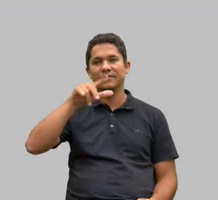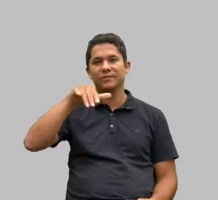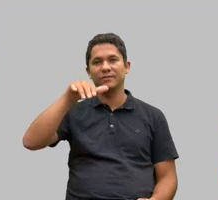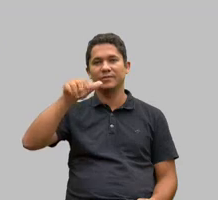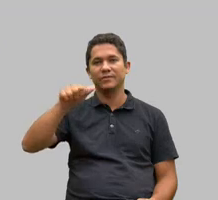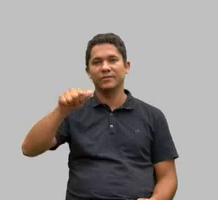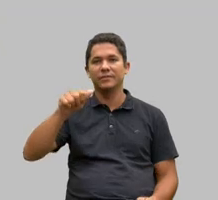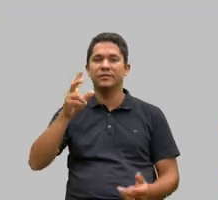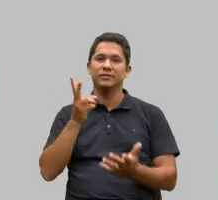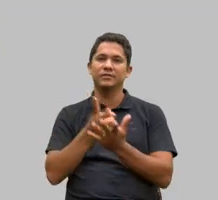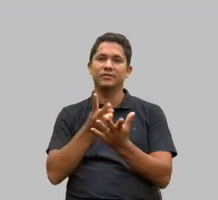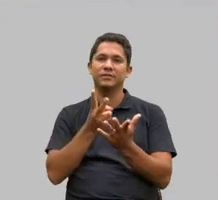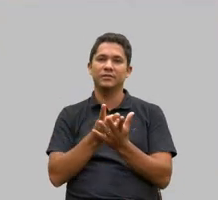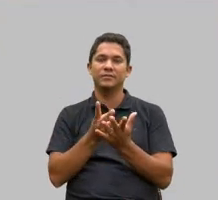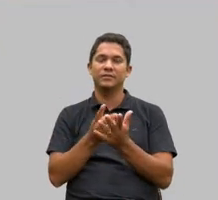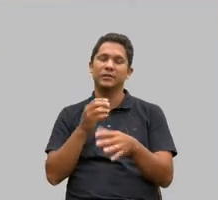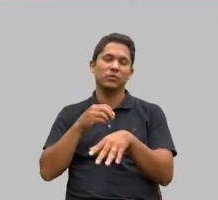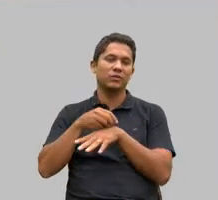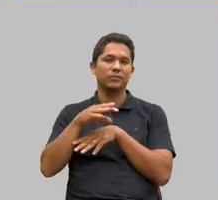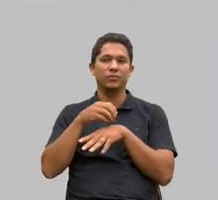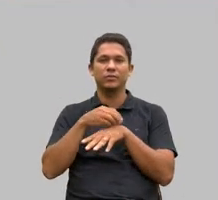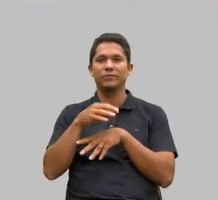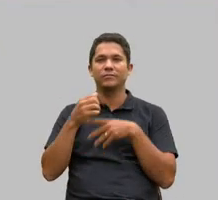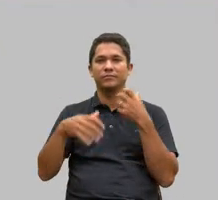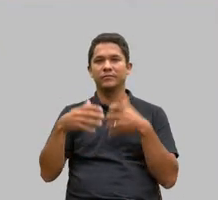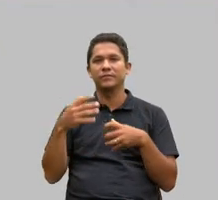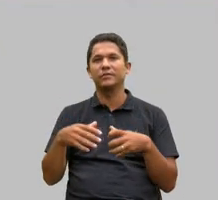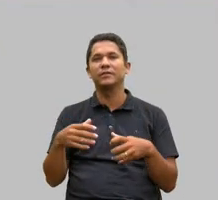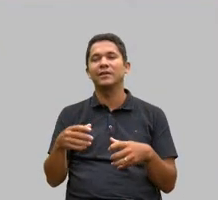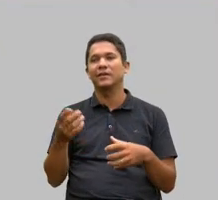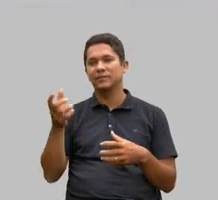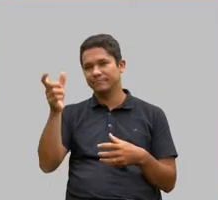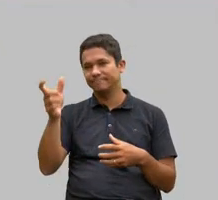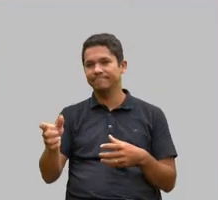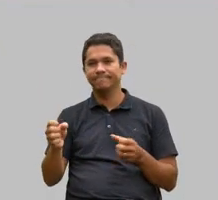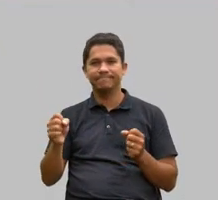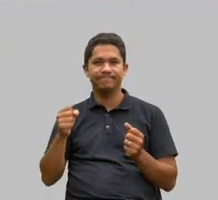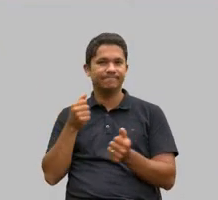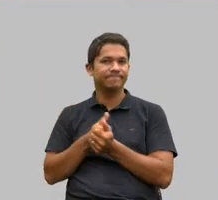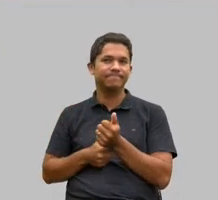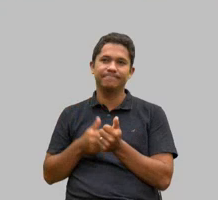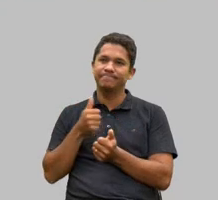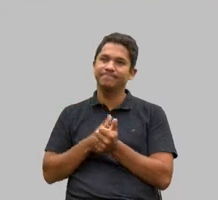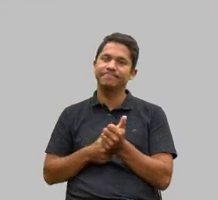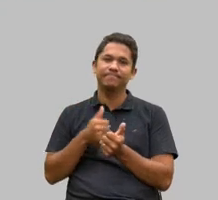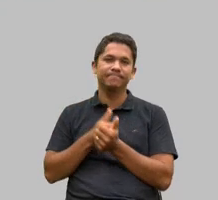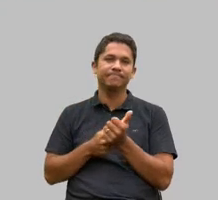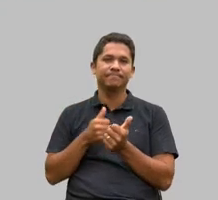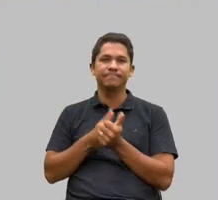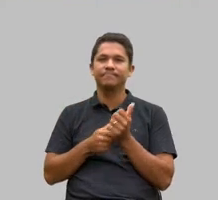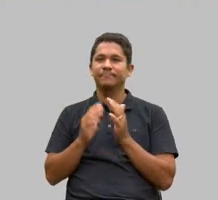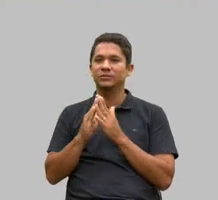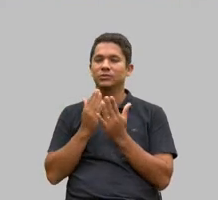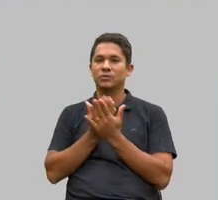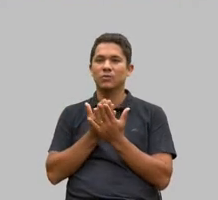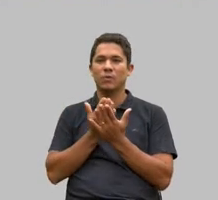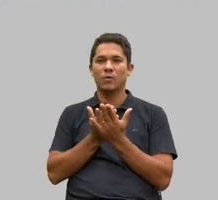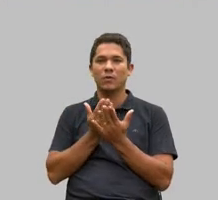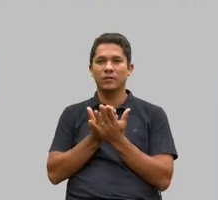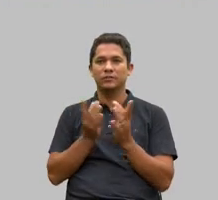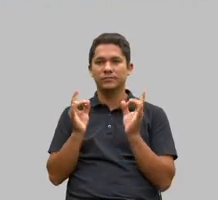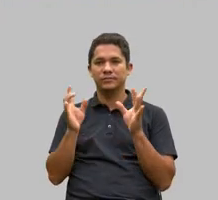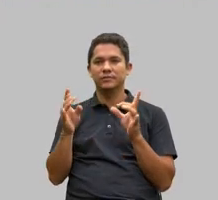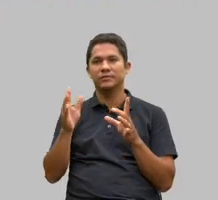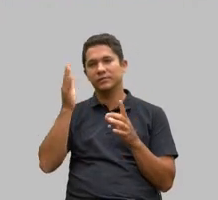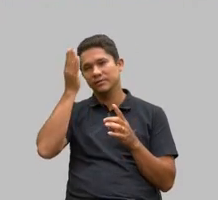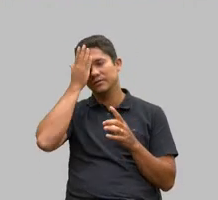contribuía é um exemplo aí vivo uma mulher que defendeu as escolas especiais e sabe